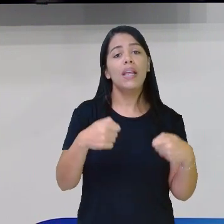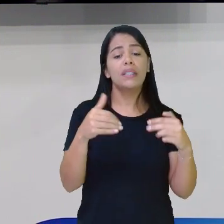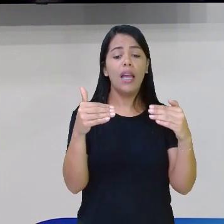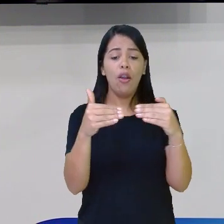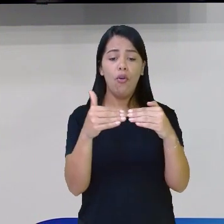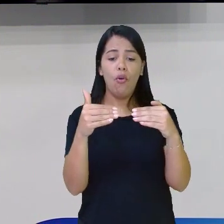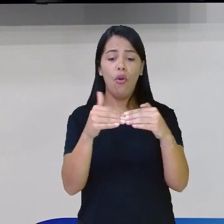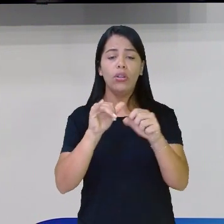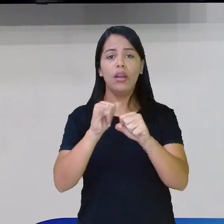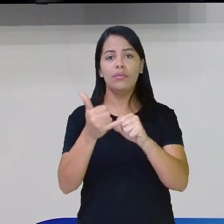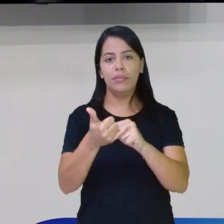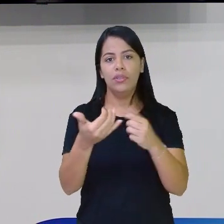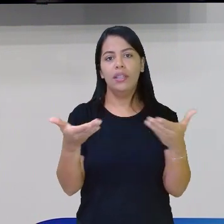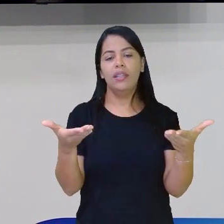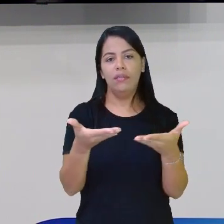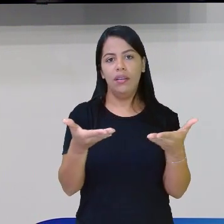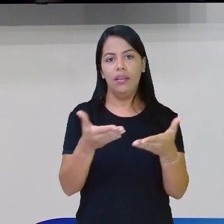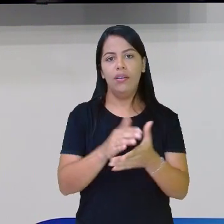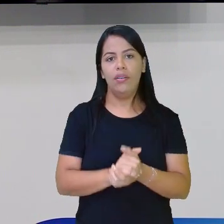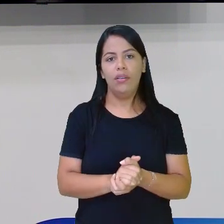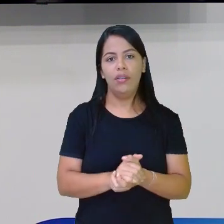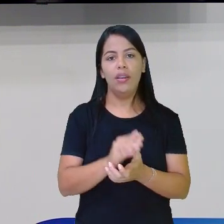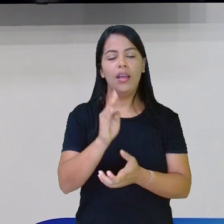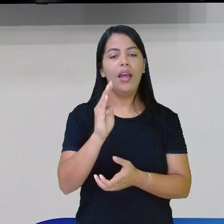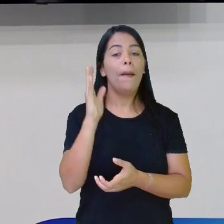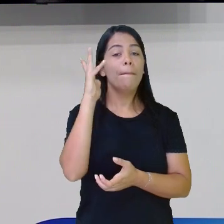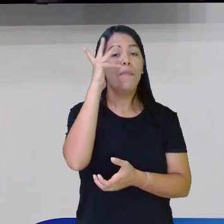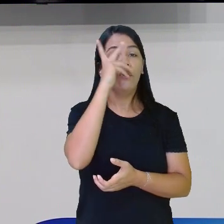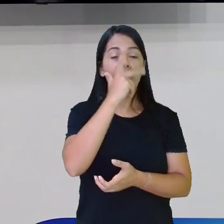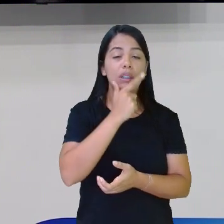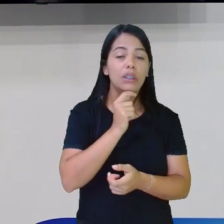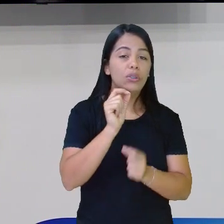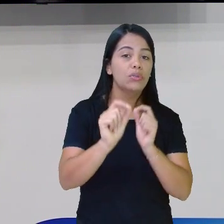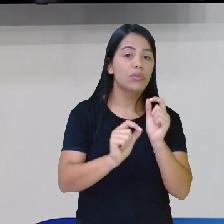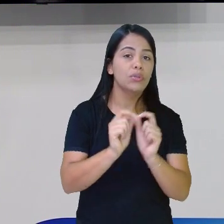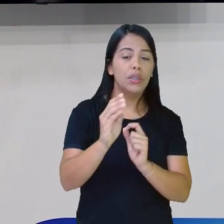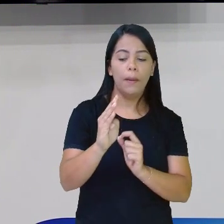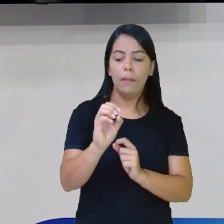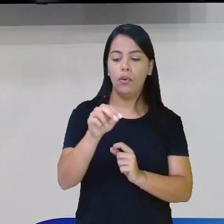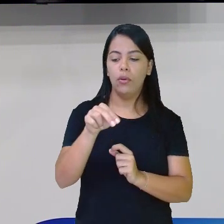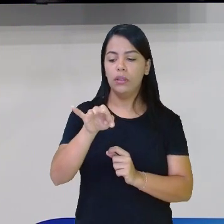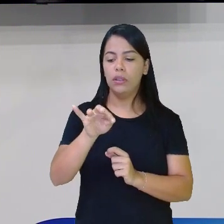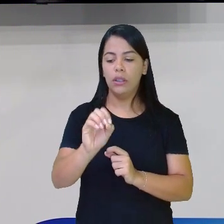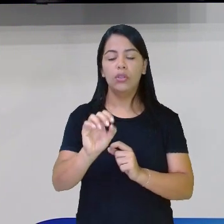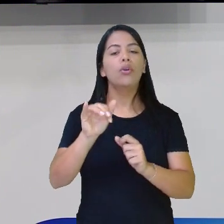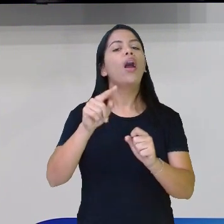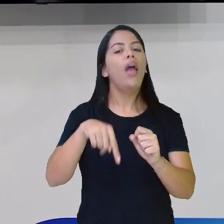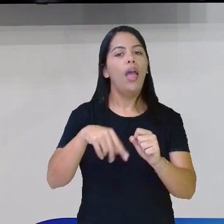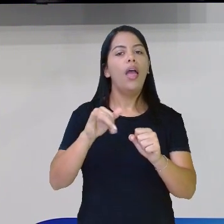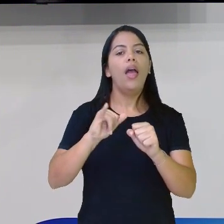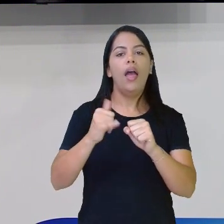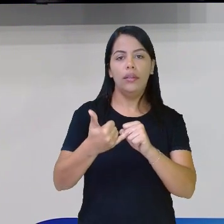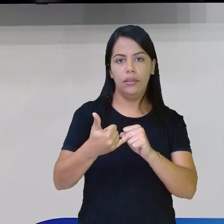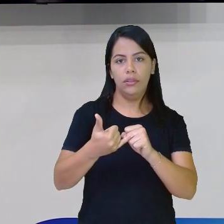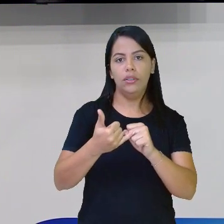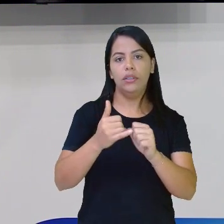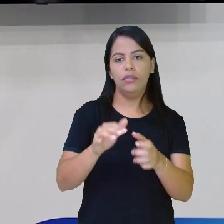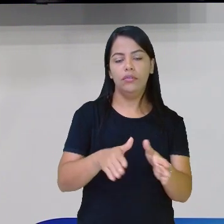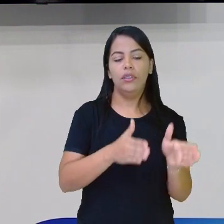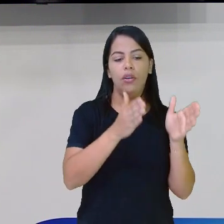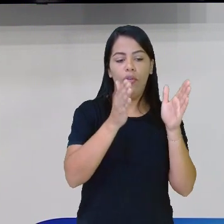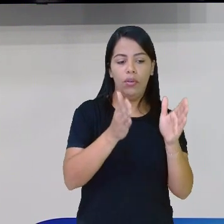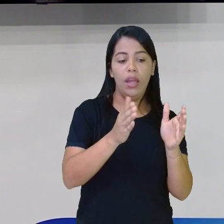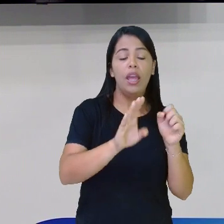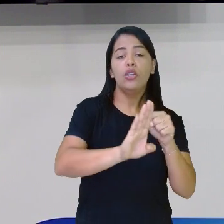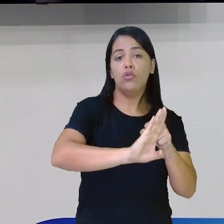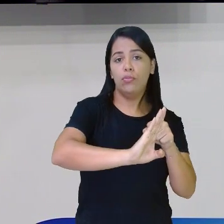o substantivo, tá? Bonito é o quê? O adjetivo. E discurso, o substantivo. Então,